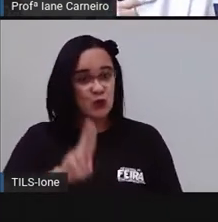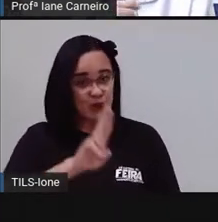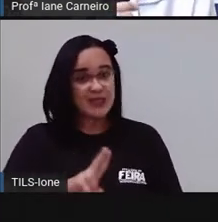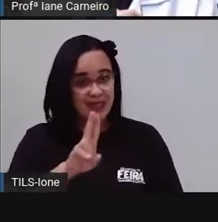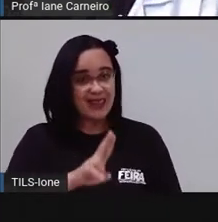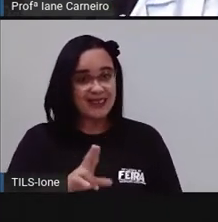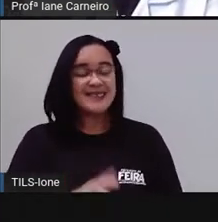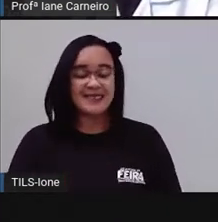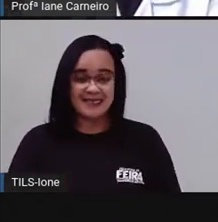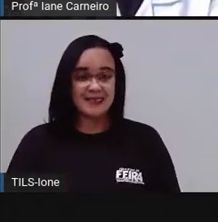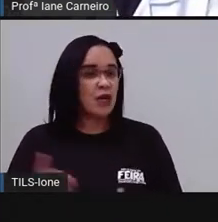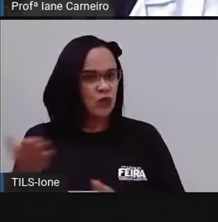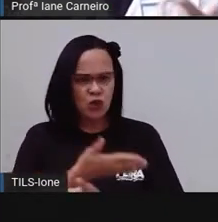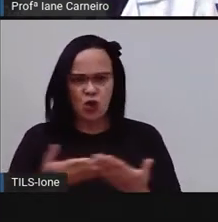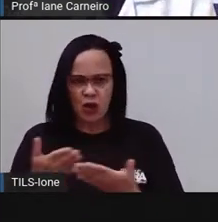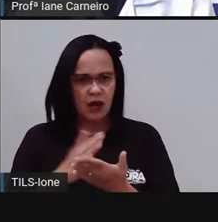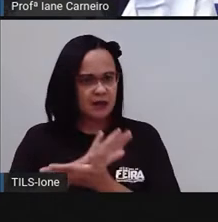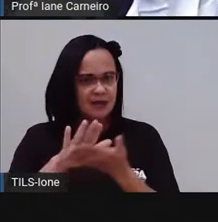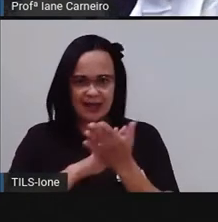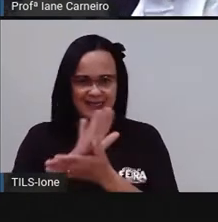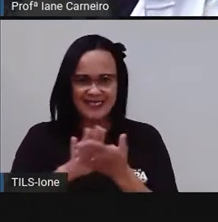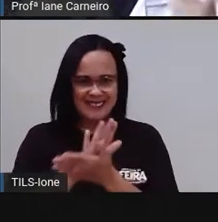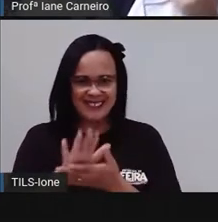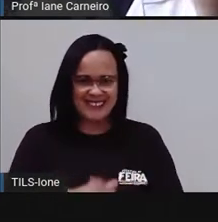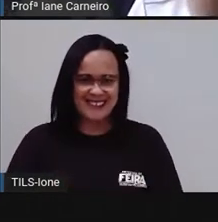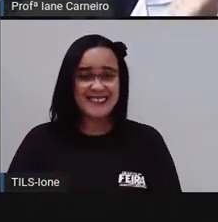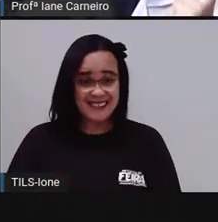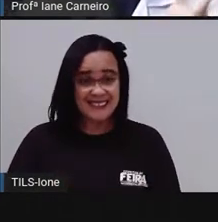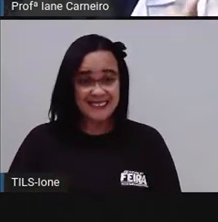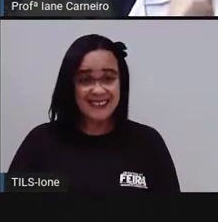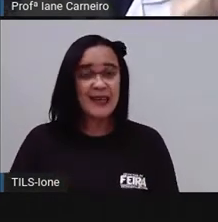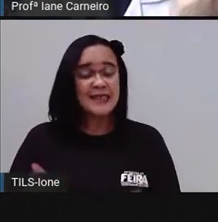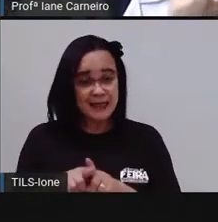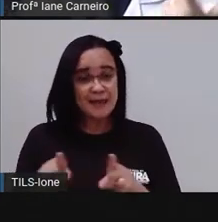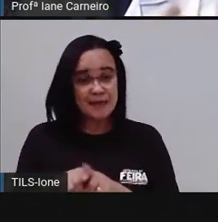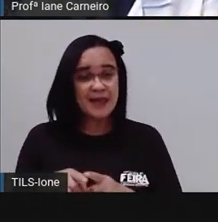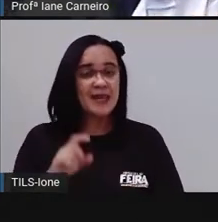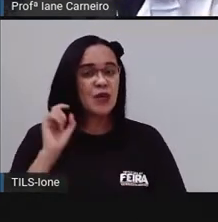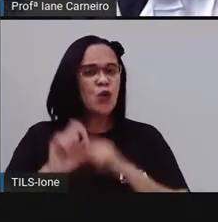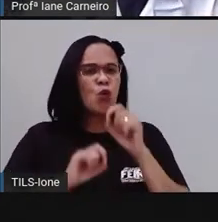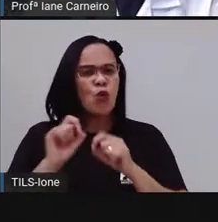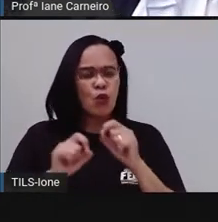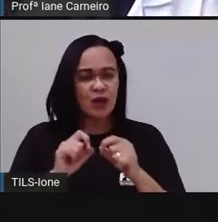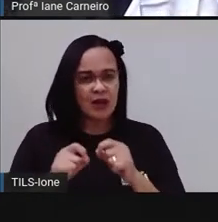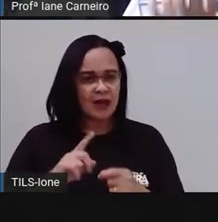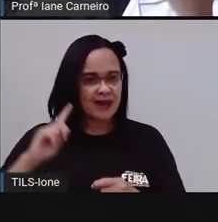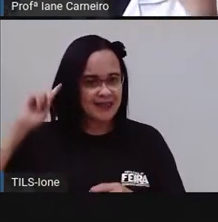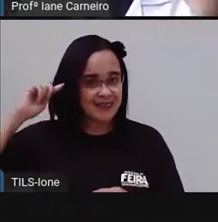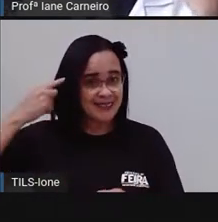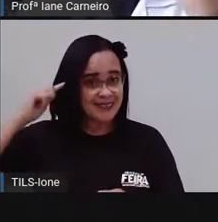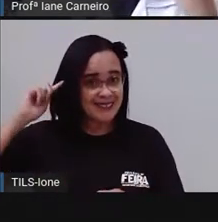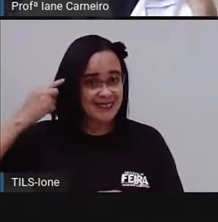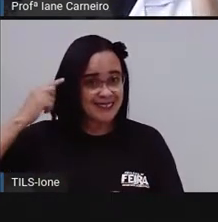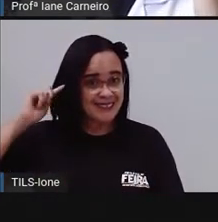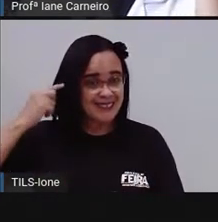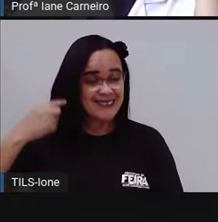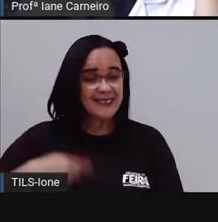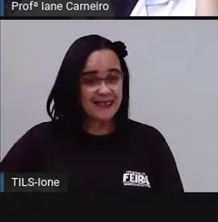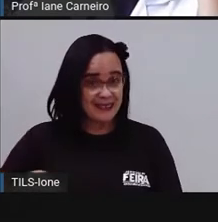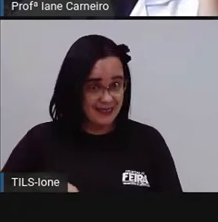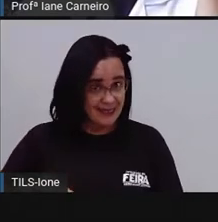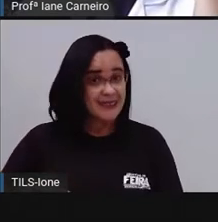toalha. Tá bom? A Pró também falou nas aulas anteriores sobre o uso do cotonete. Que a gente tem que evitar